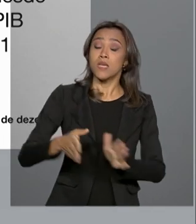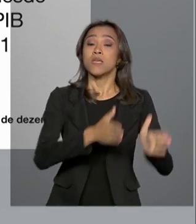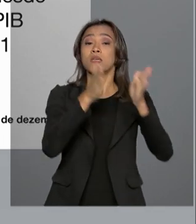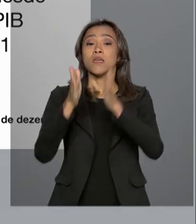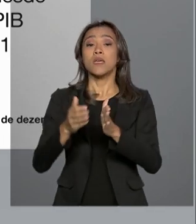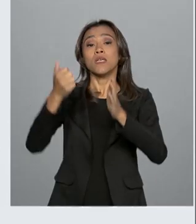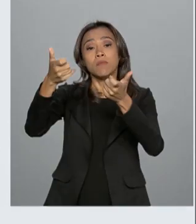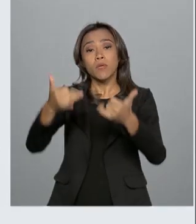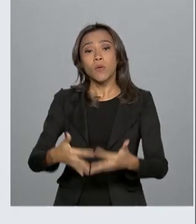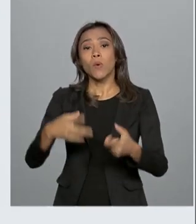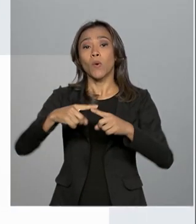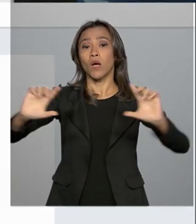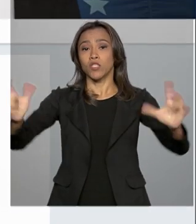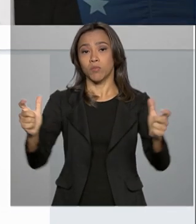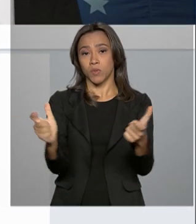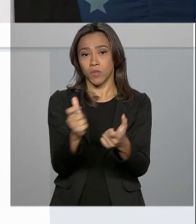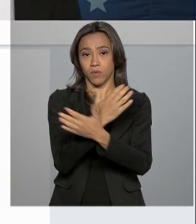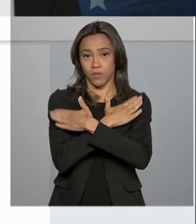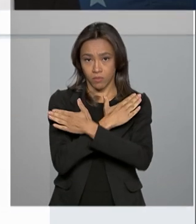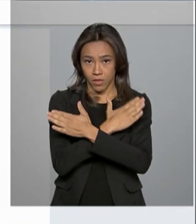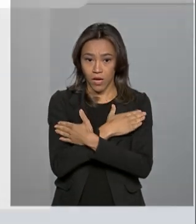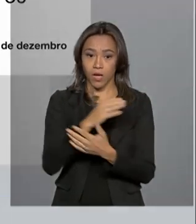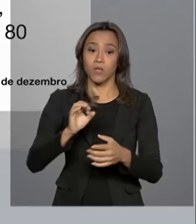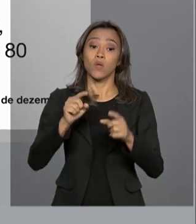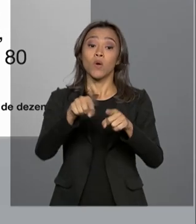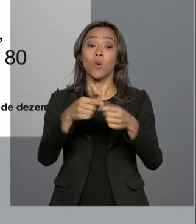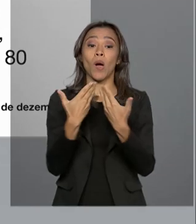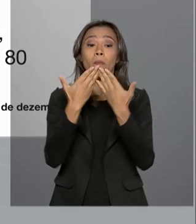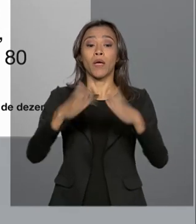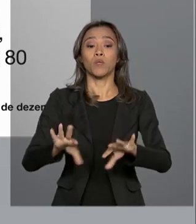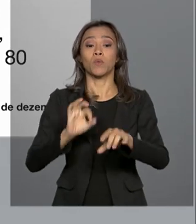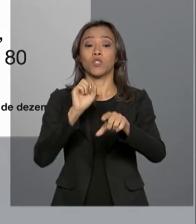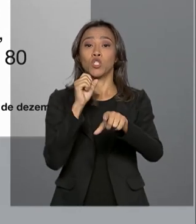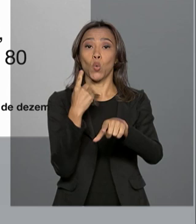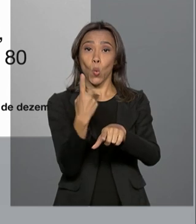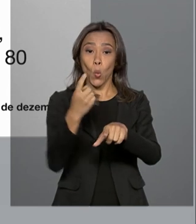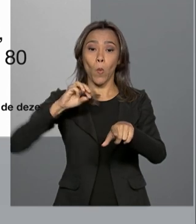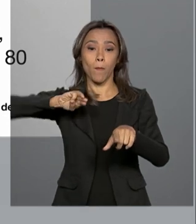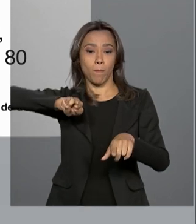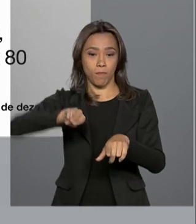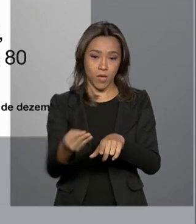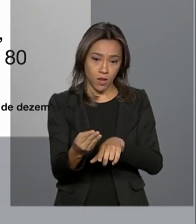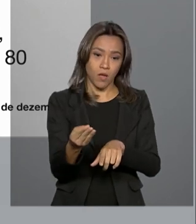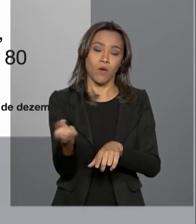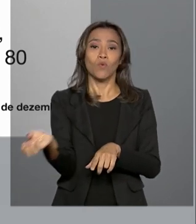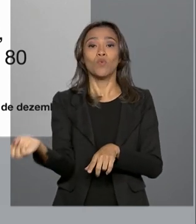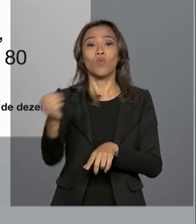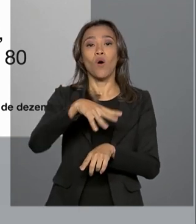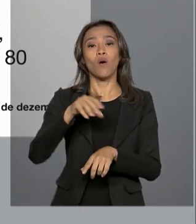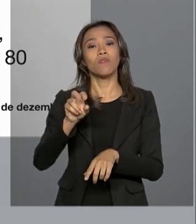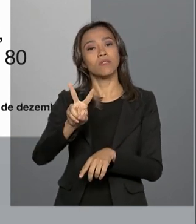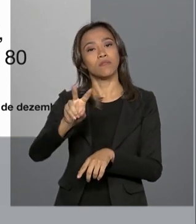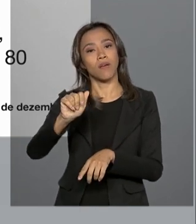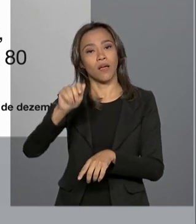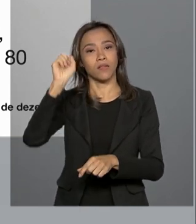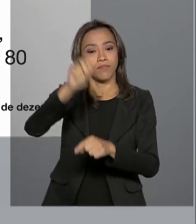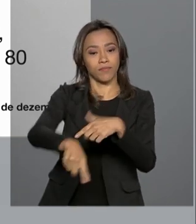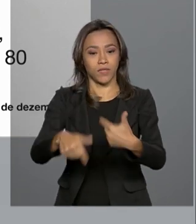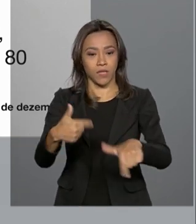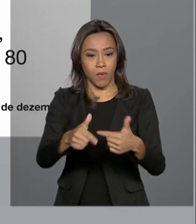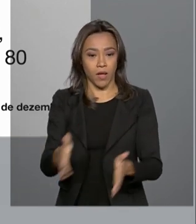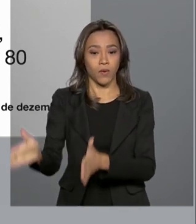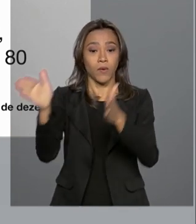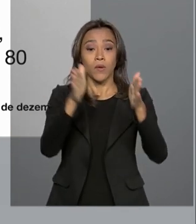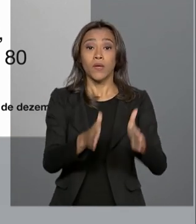redução do desemprego, com a abertura de 1 milhão de novos postos de trabalho este ano. E o presidente Jair Bolsonaro citou